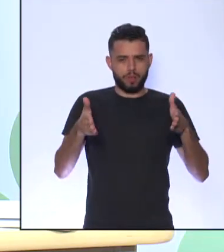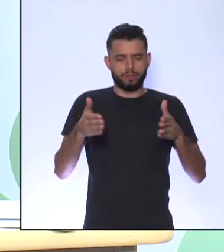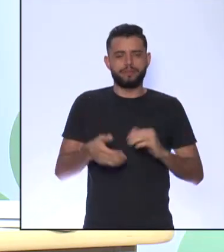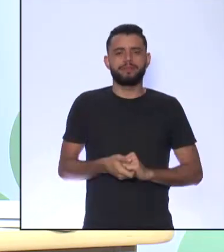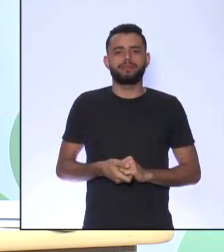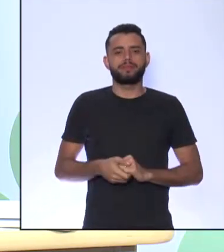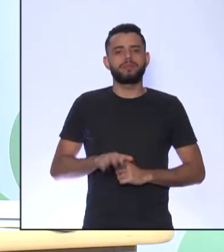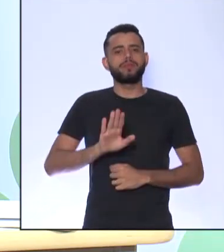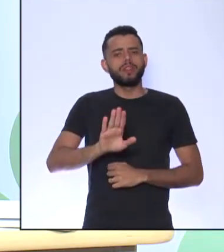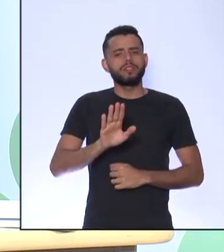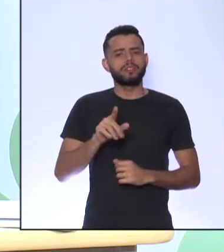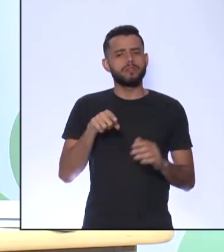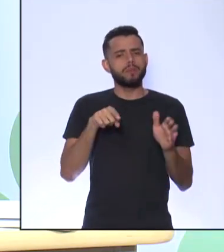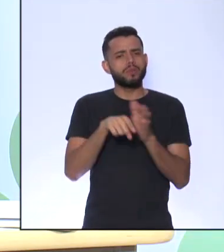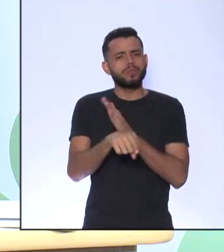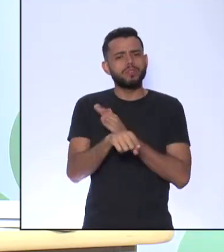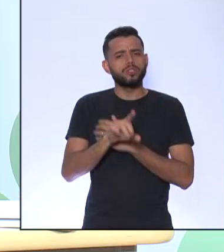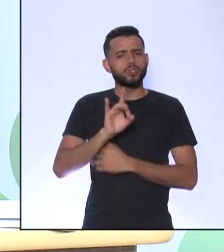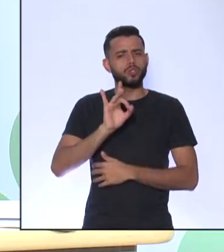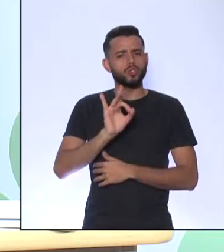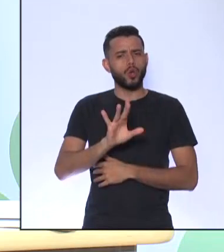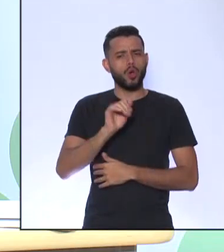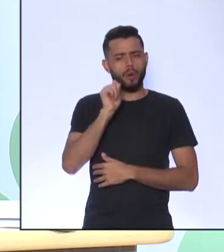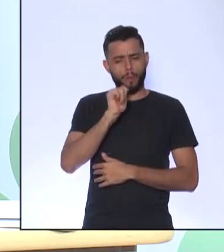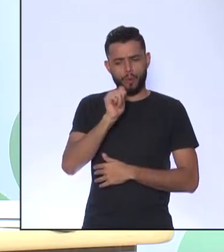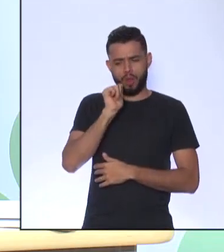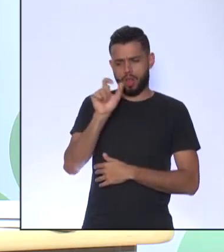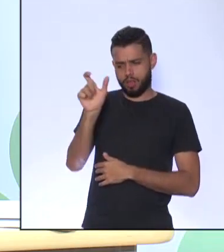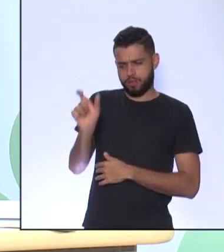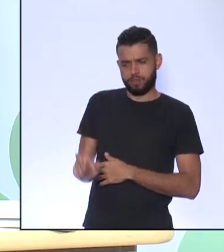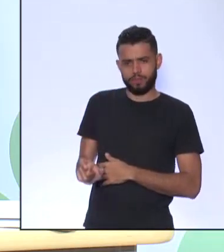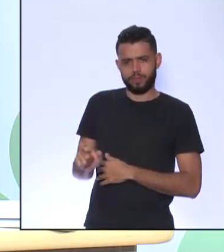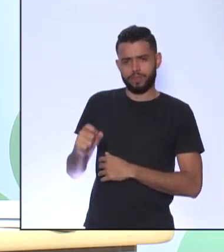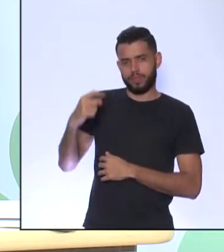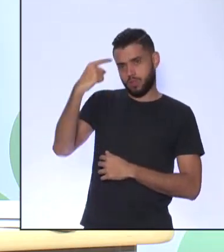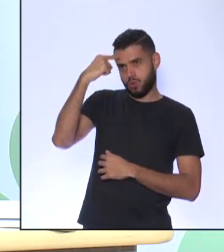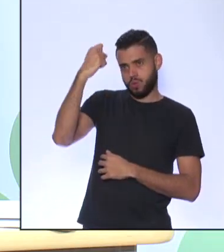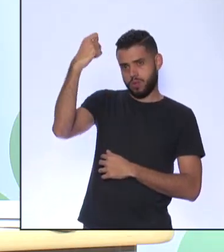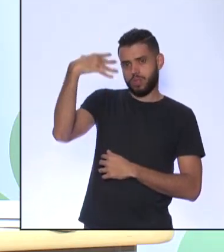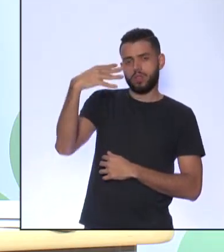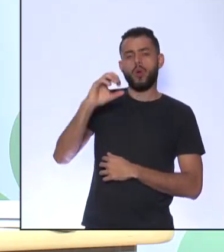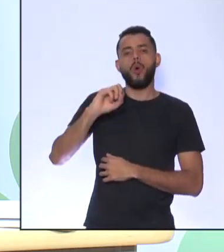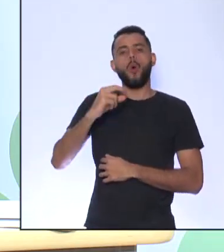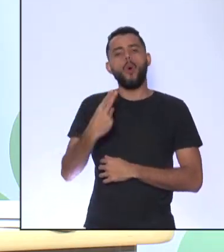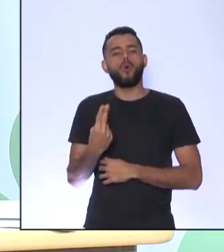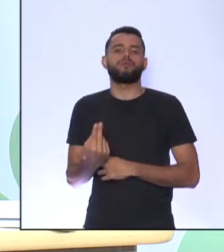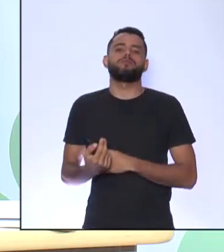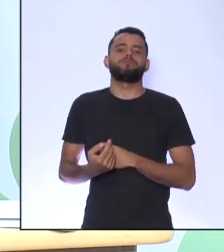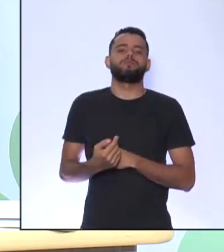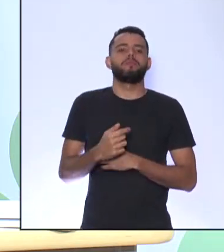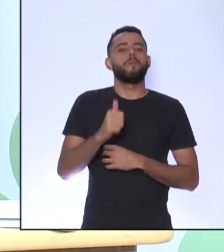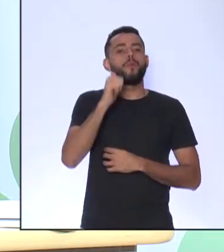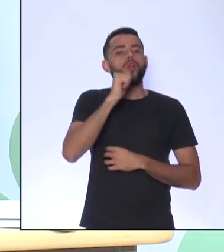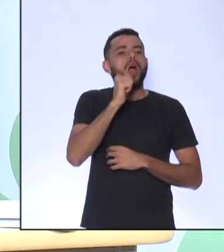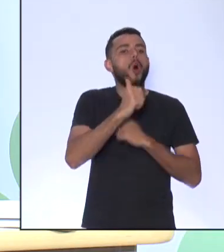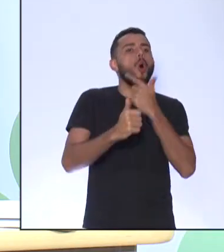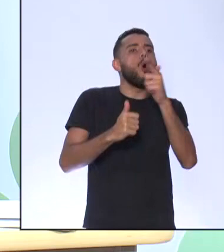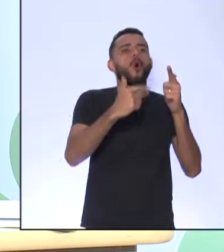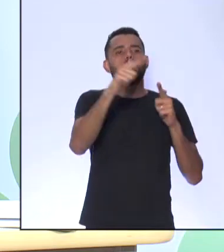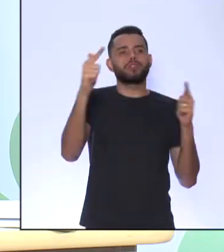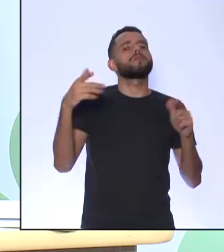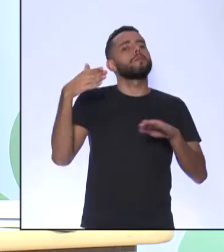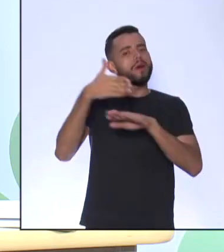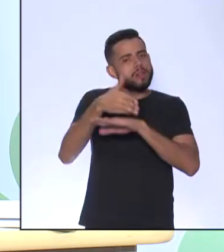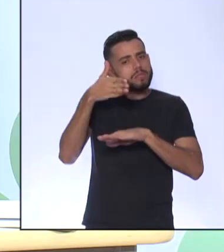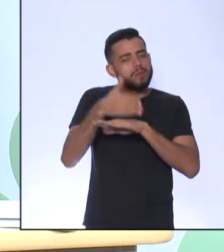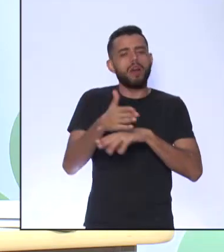Só havia essa mulher iluminista Ou se várias mulheres participaram Como era a questão da